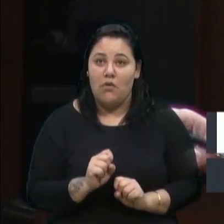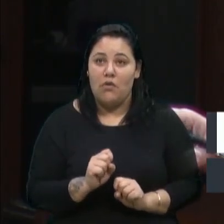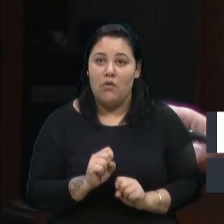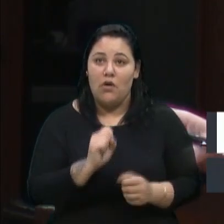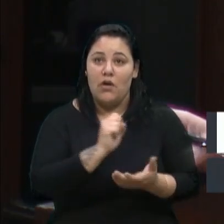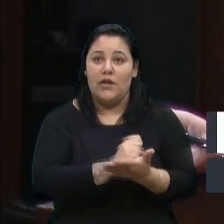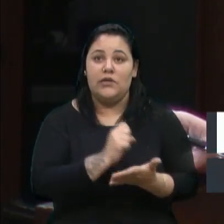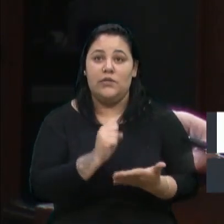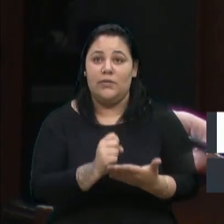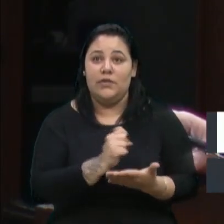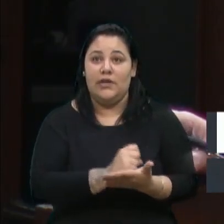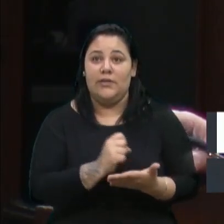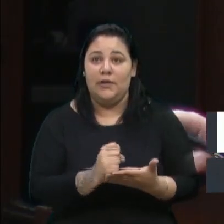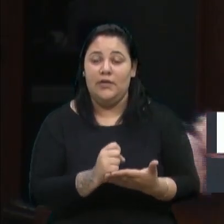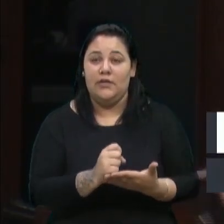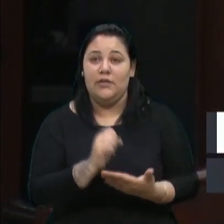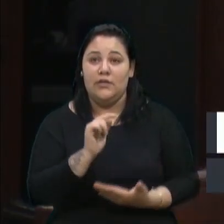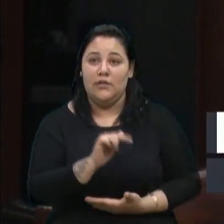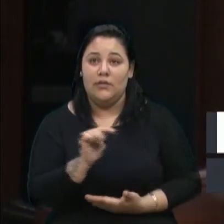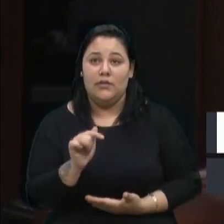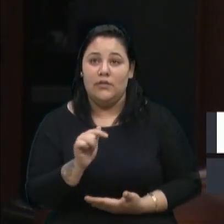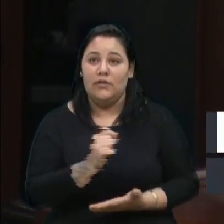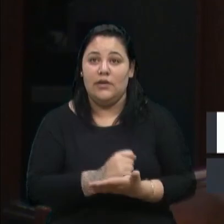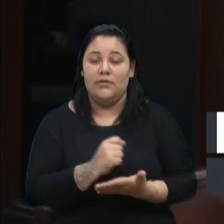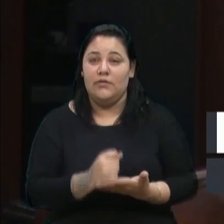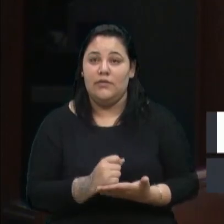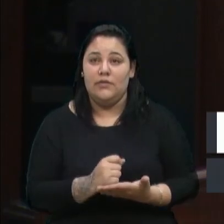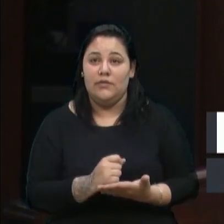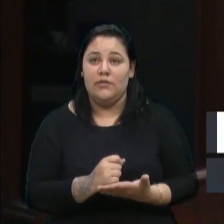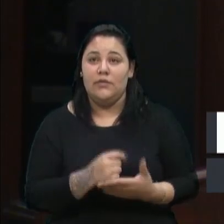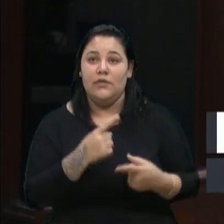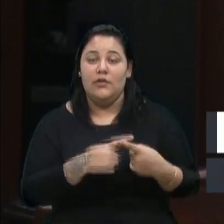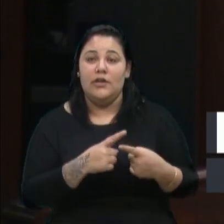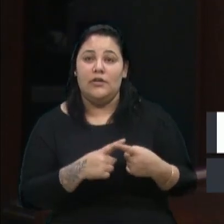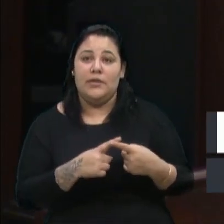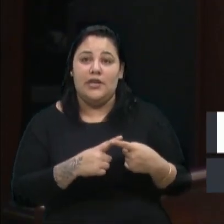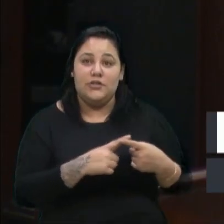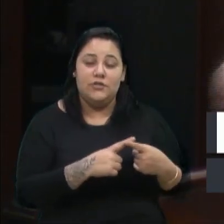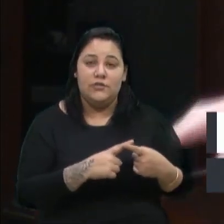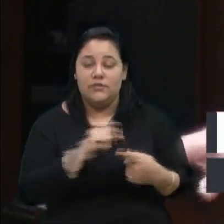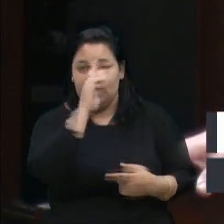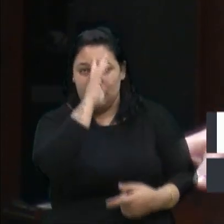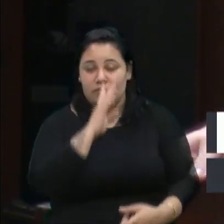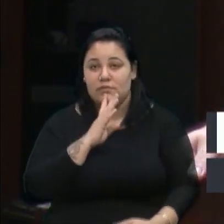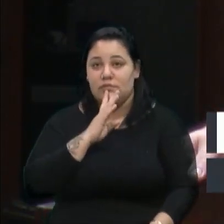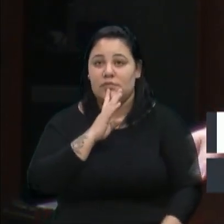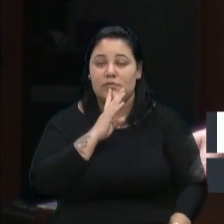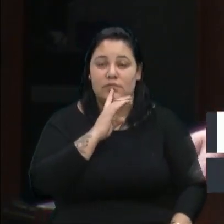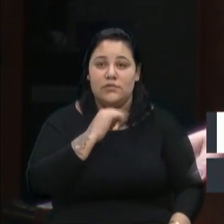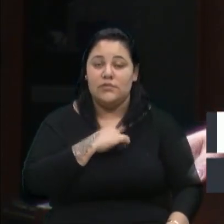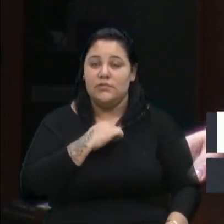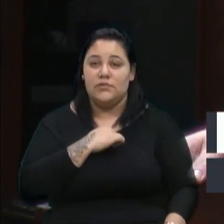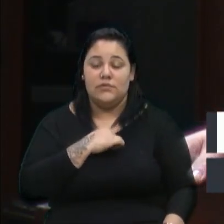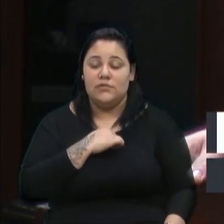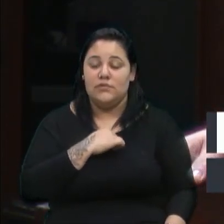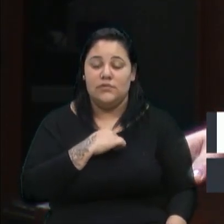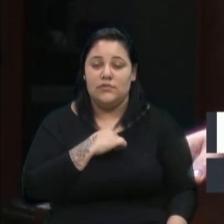-las também e elas terem de forma gratuita estas próteses.